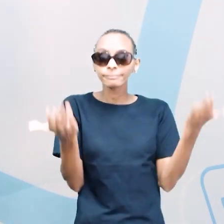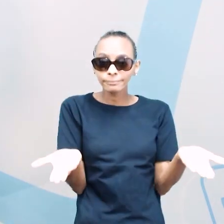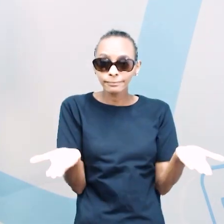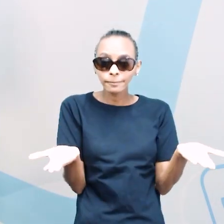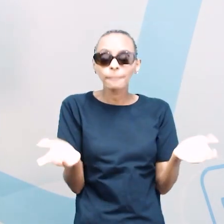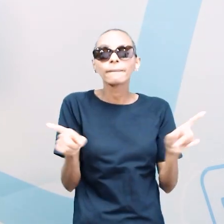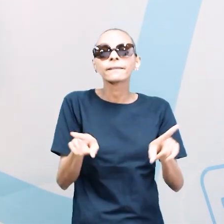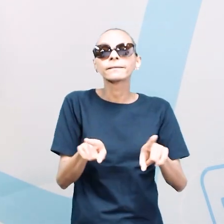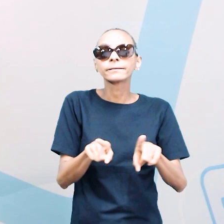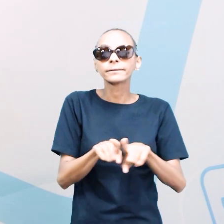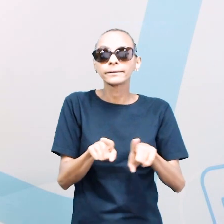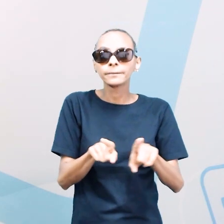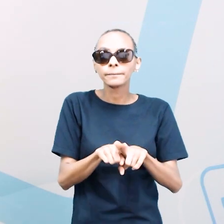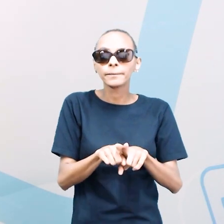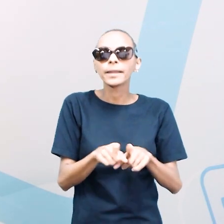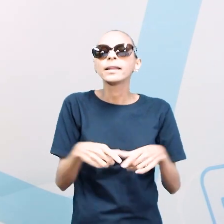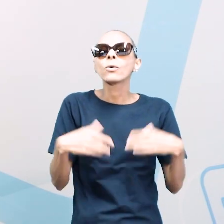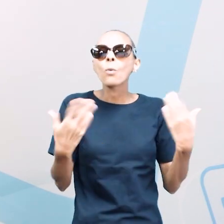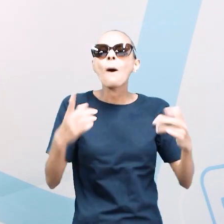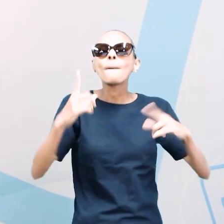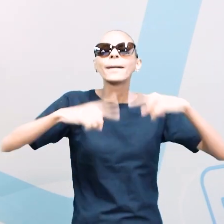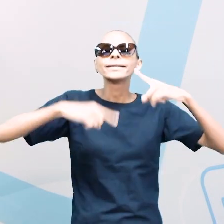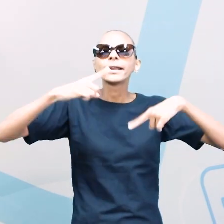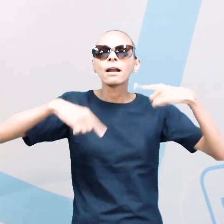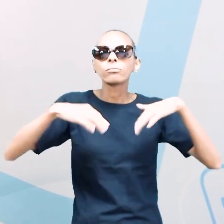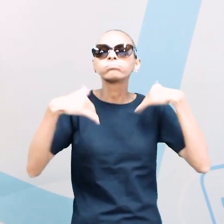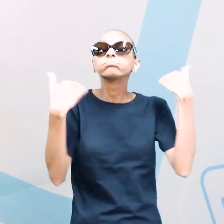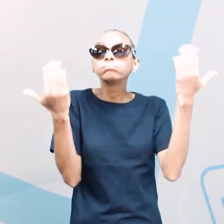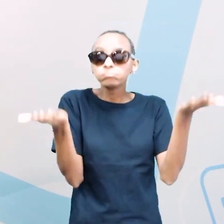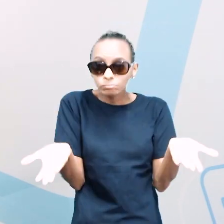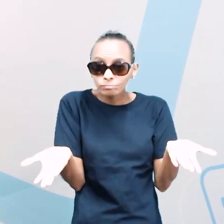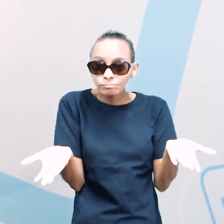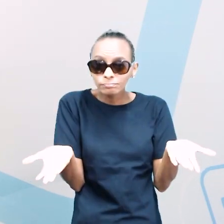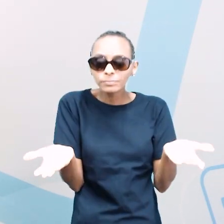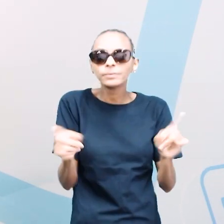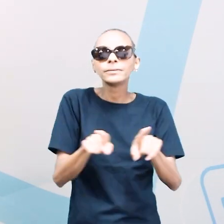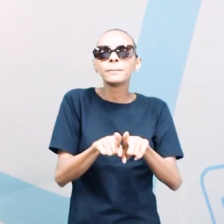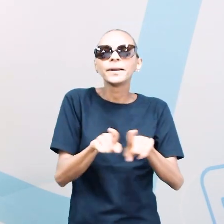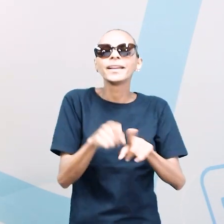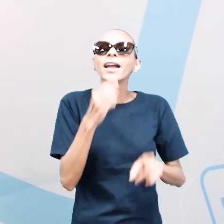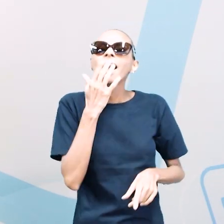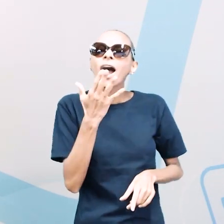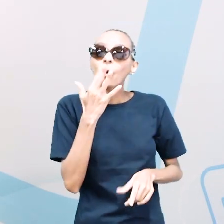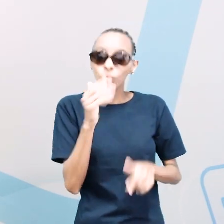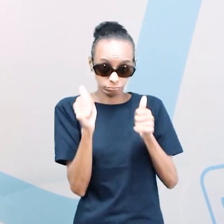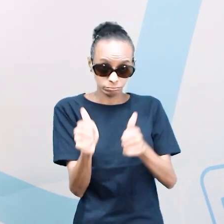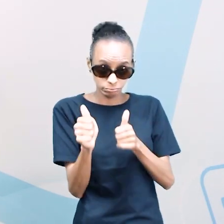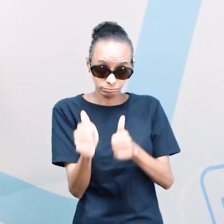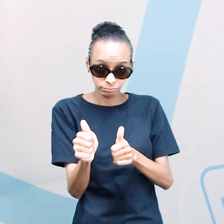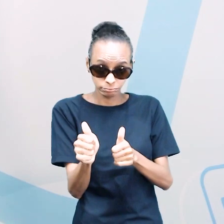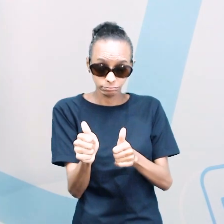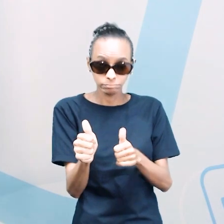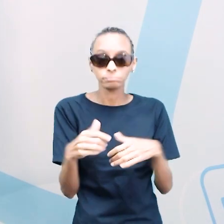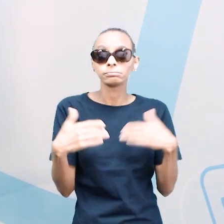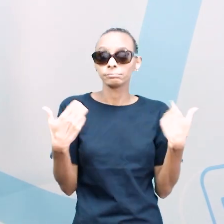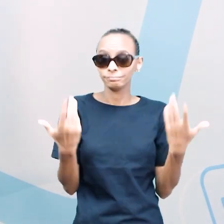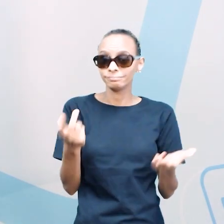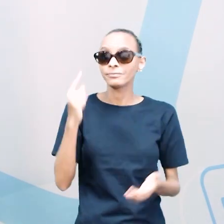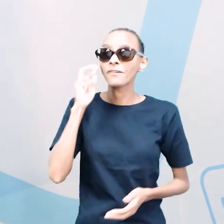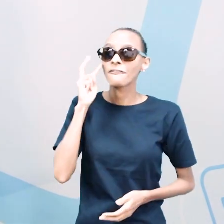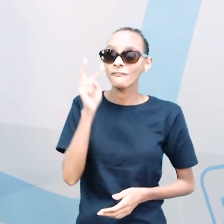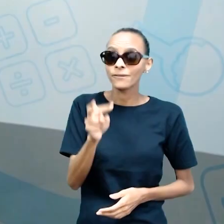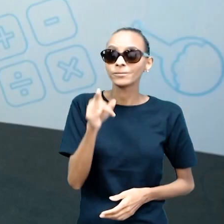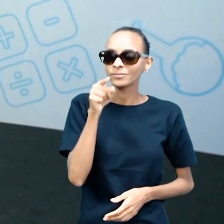colocassem o tipo de material e também a cor. Tudo bem? Então, vejo